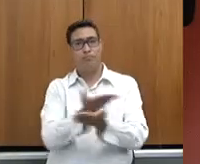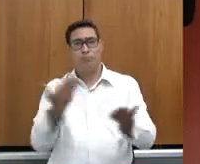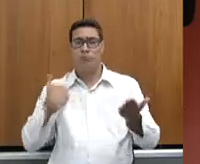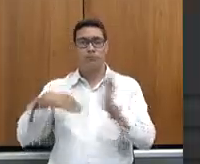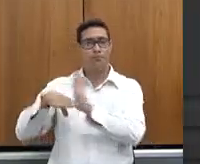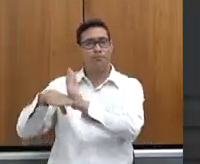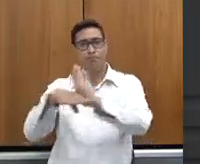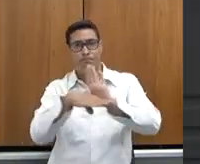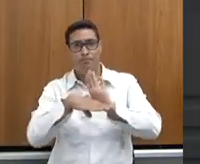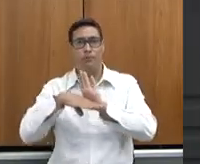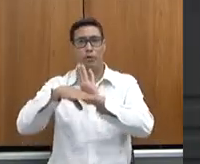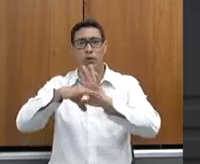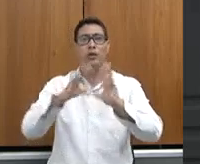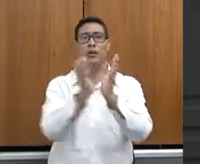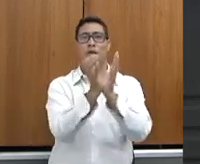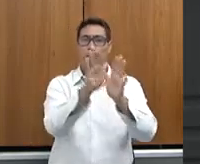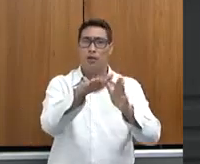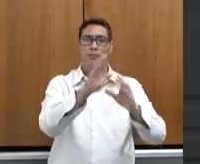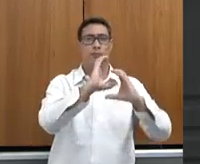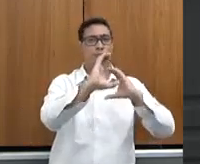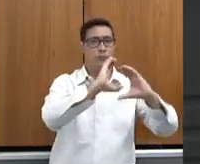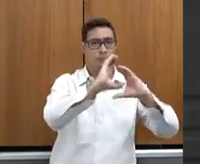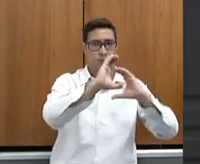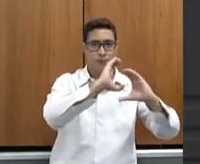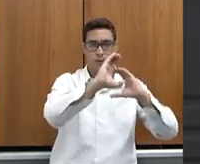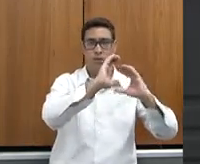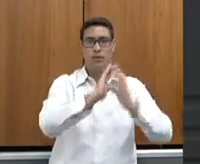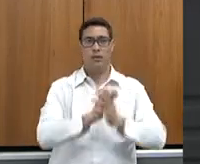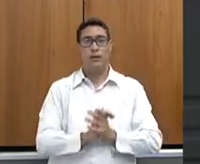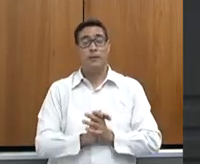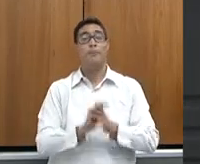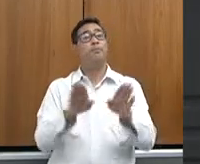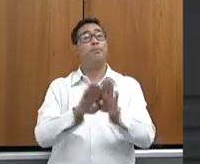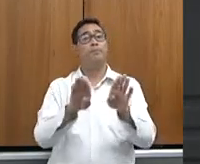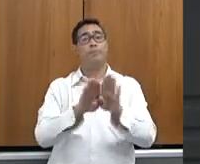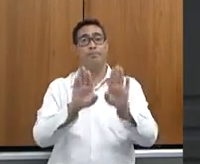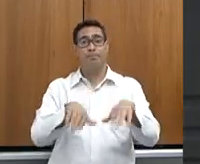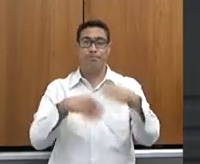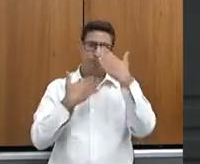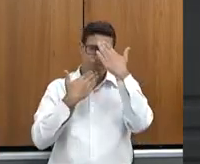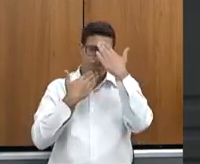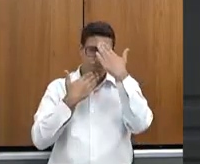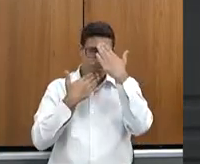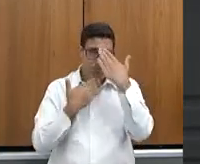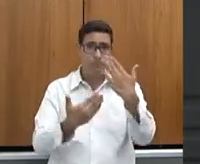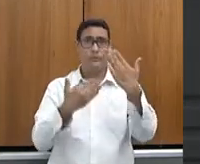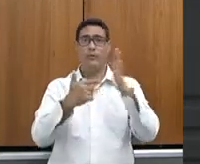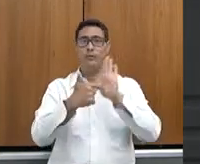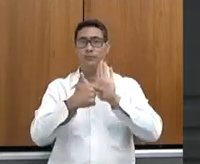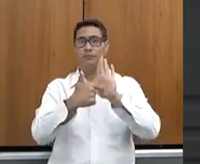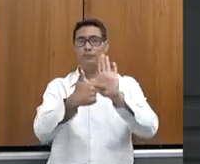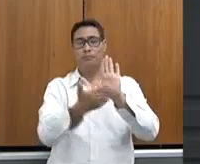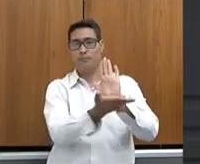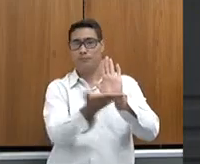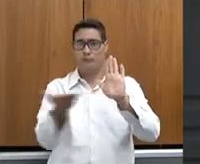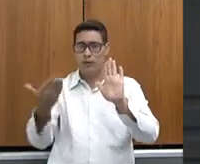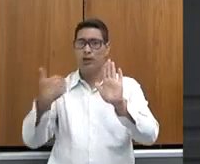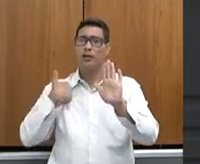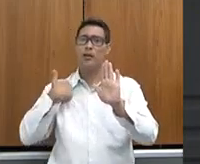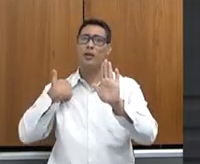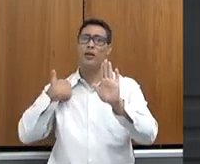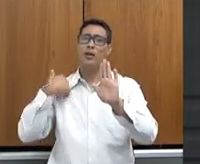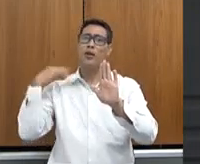nossa equipe de comunicação. E gostaria de poder apresentar aqui os resultados